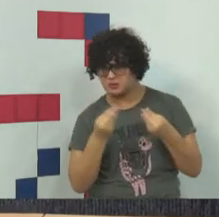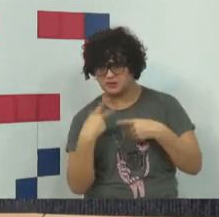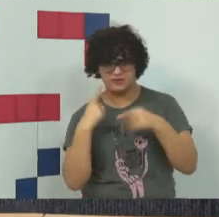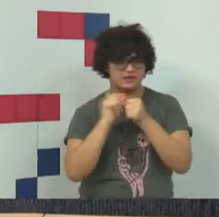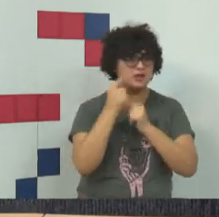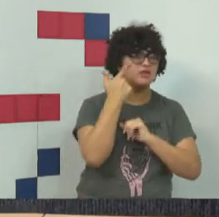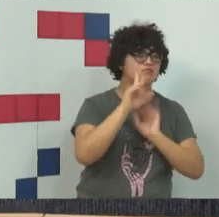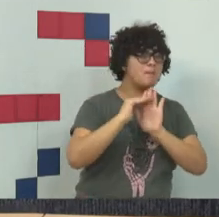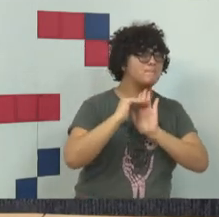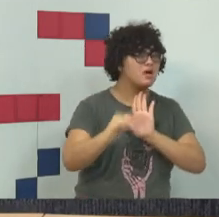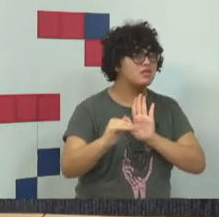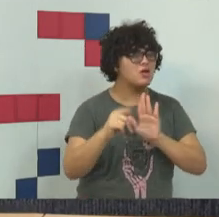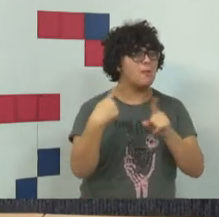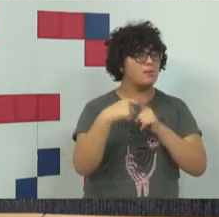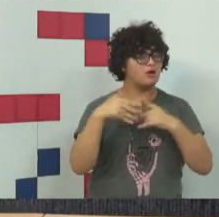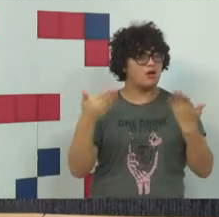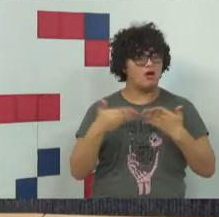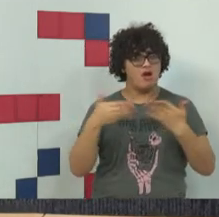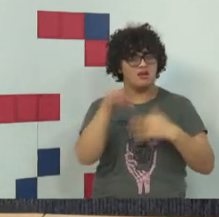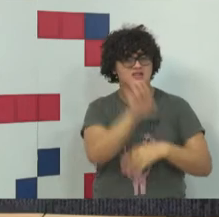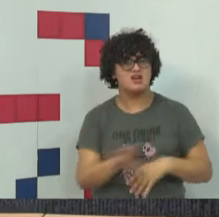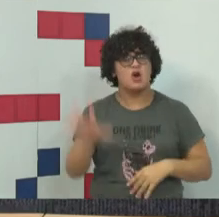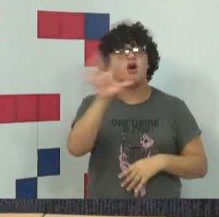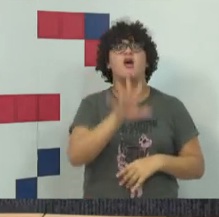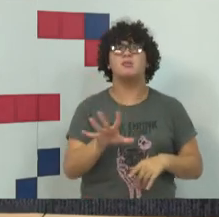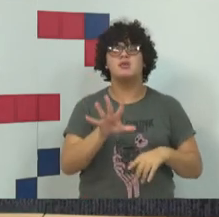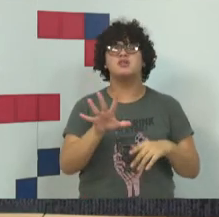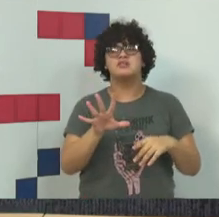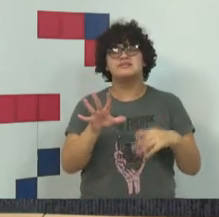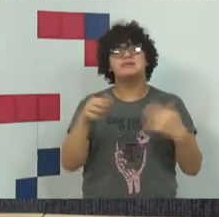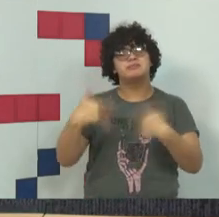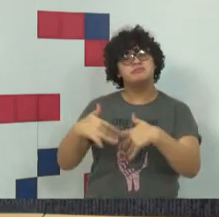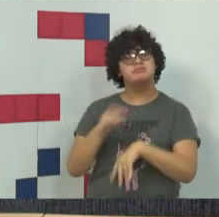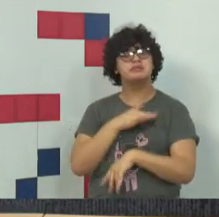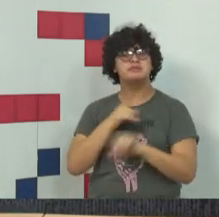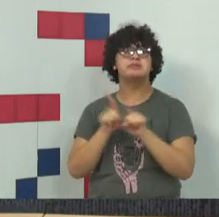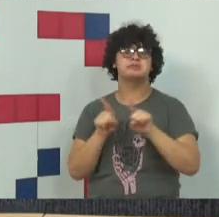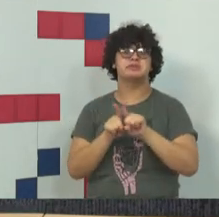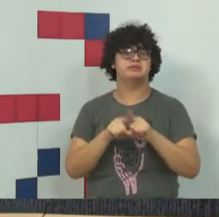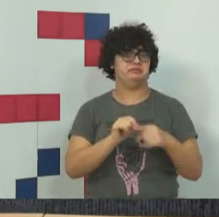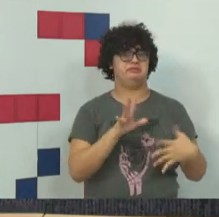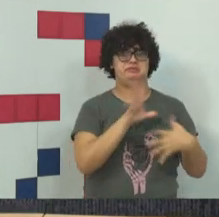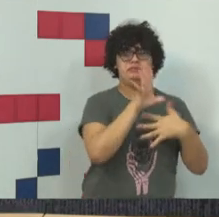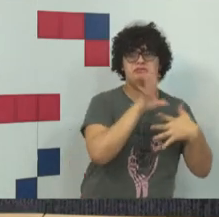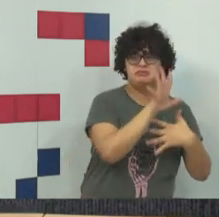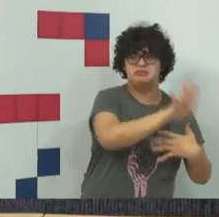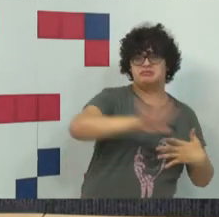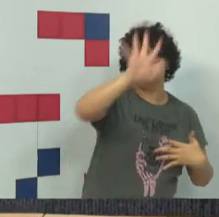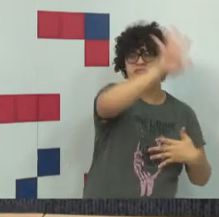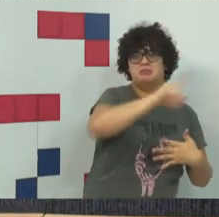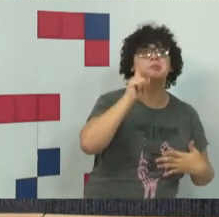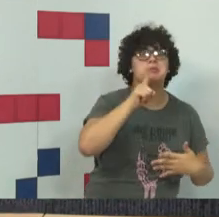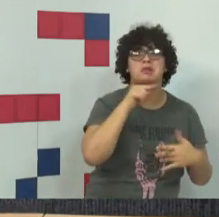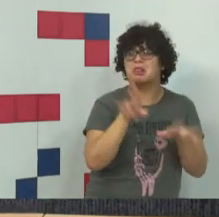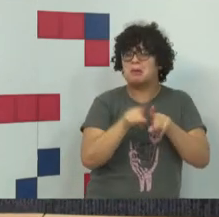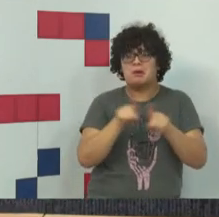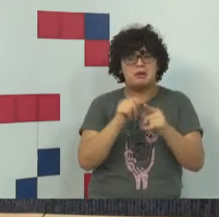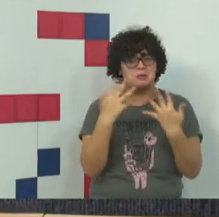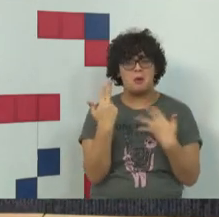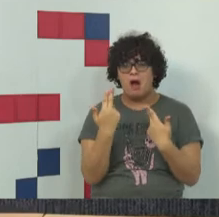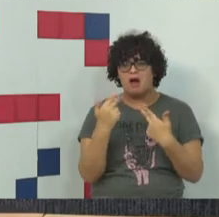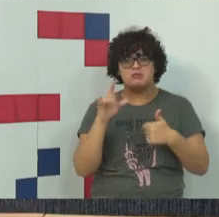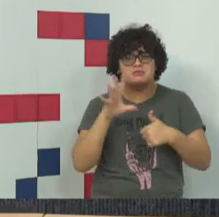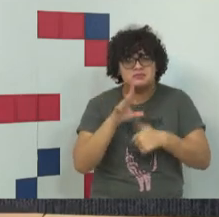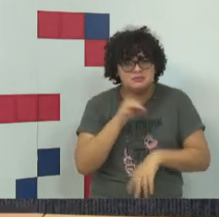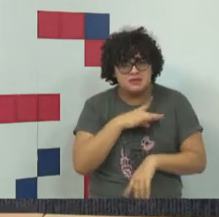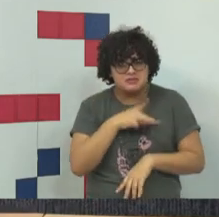Europa já fazia, a comunidade europeia já fazia, construía uma normativa e daí nasce a Convenção